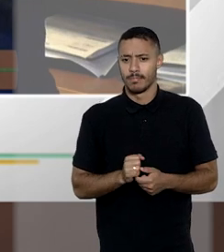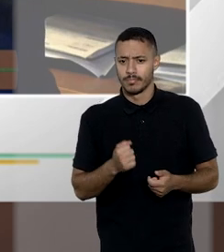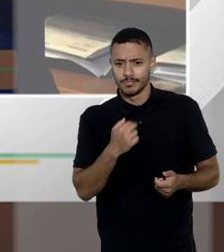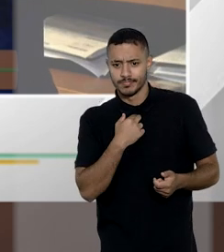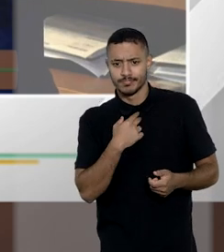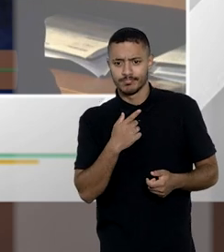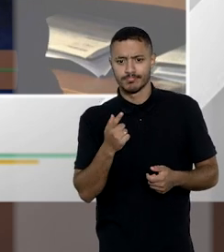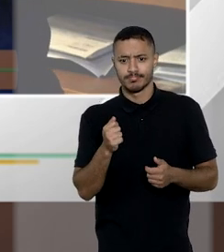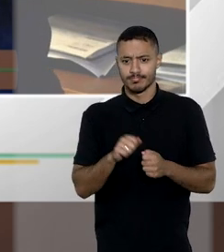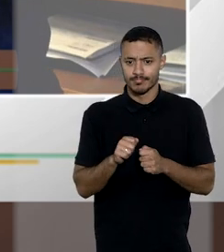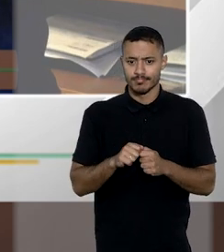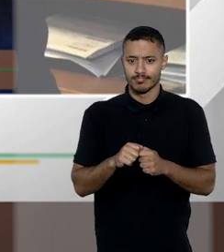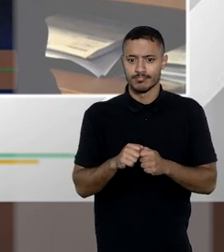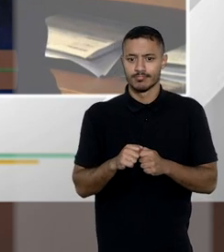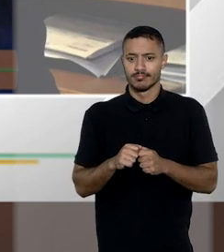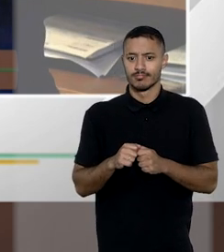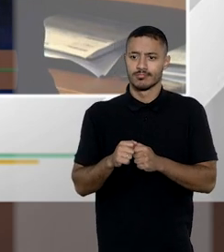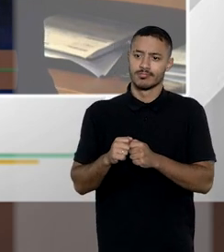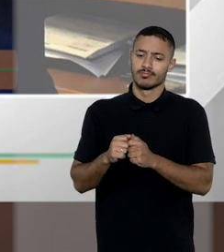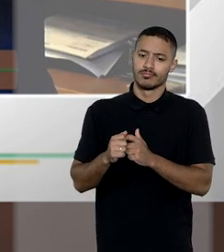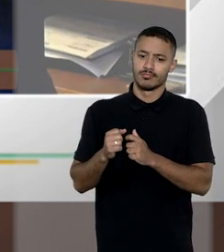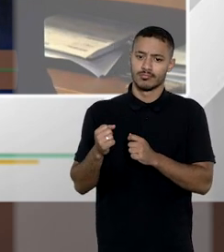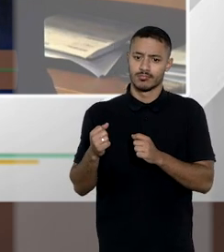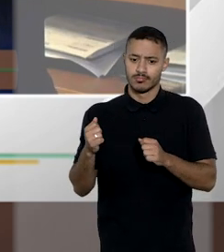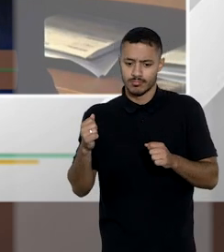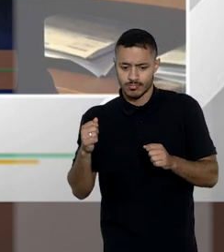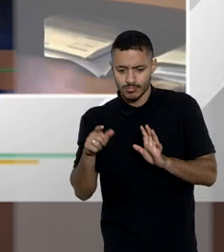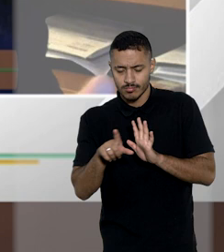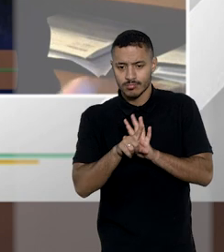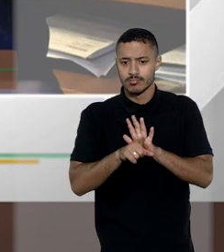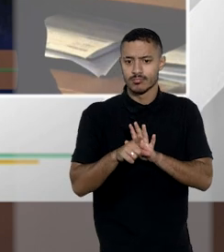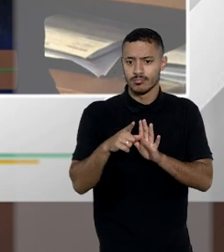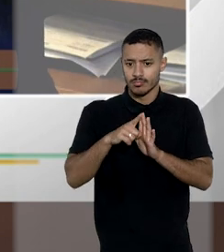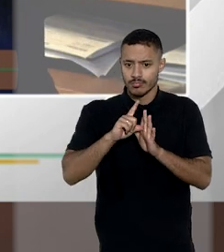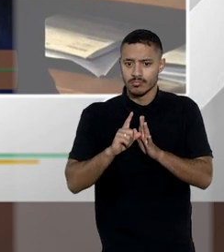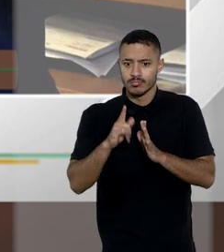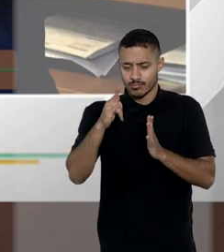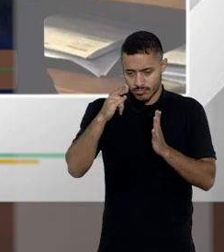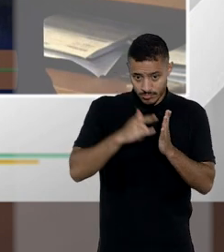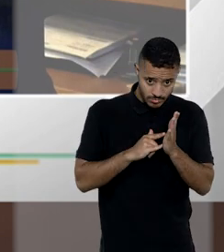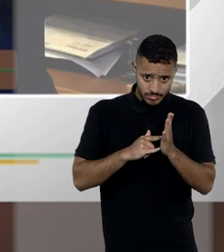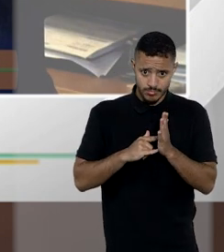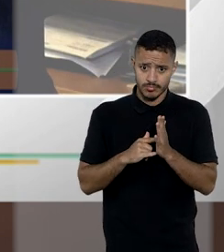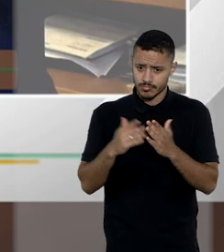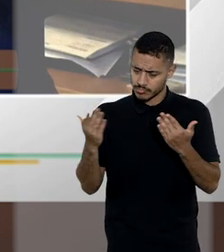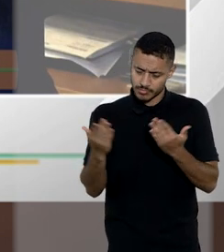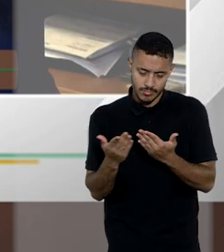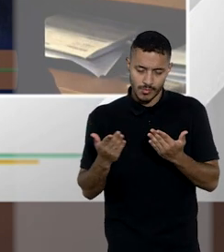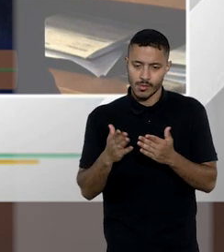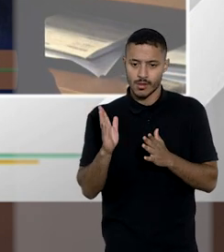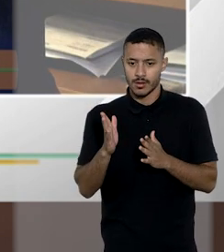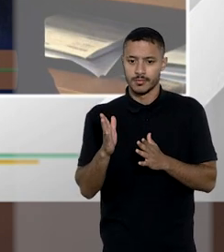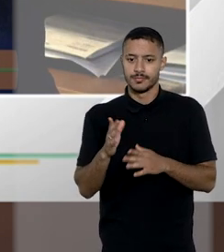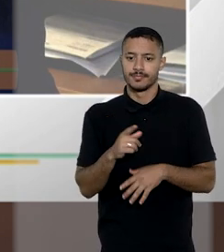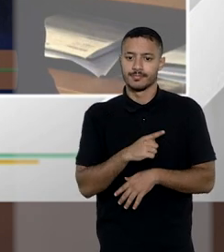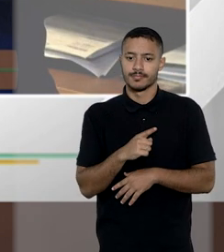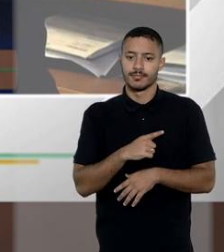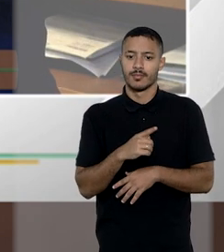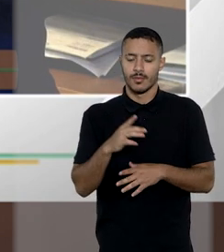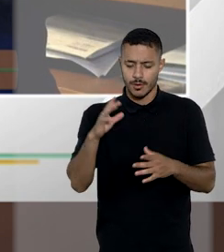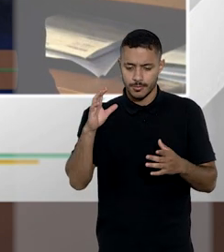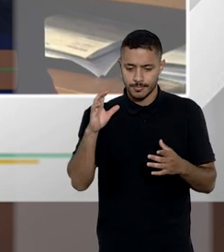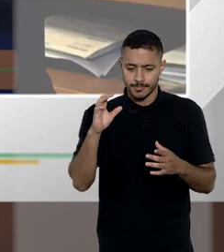proibido fazer o inventário extrajudicial diante da existência de um testamento agora já está